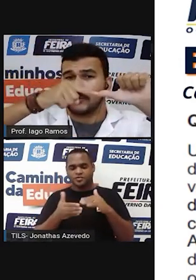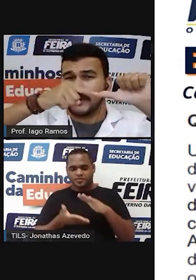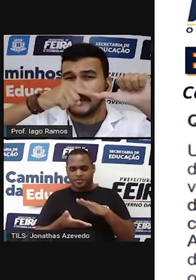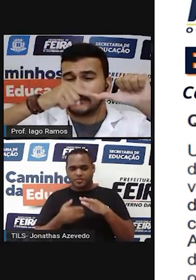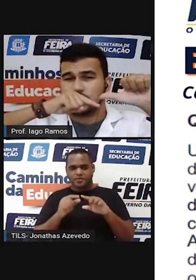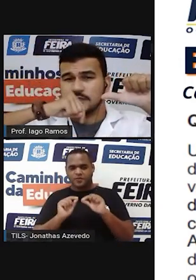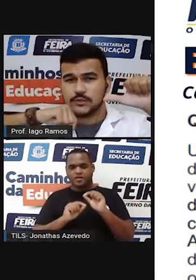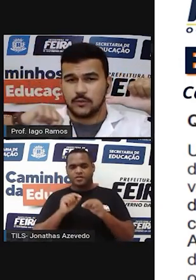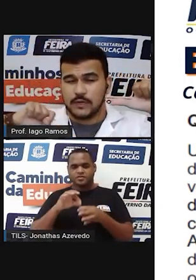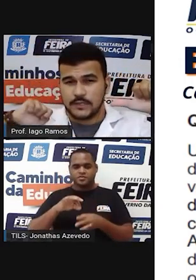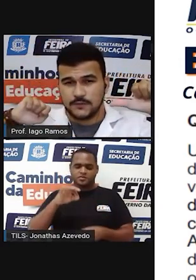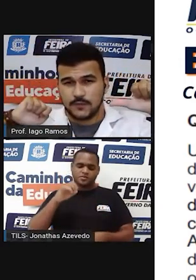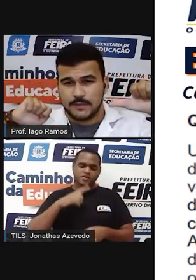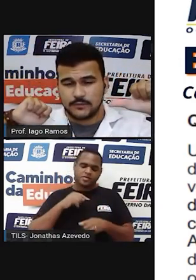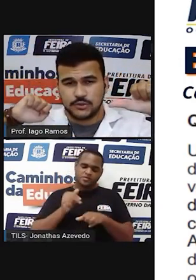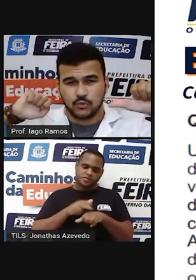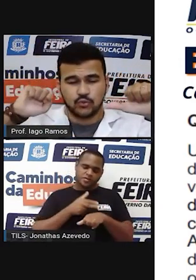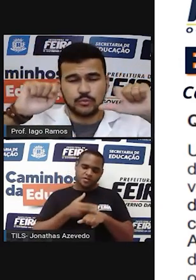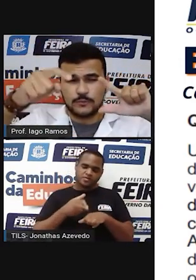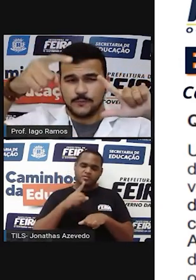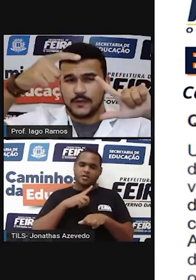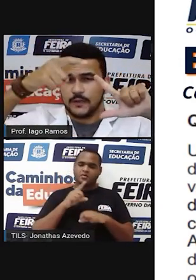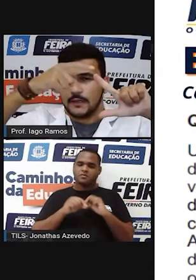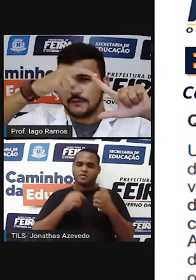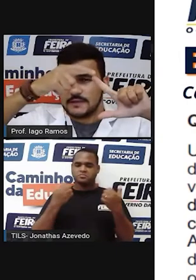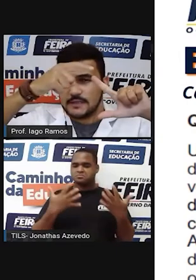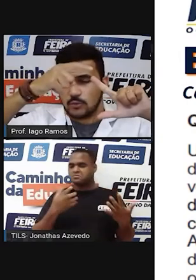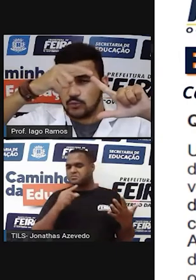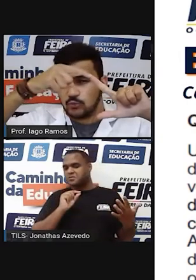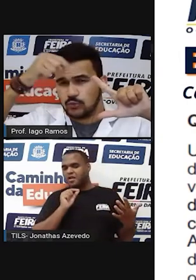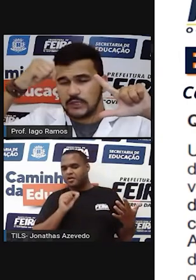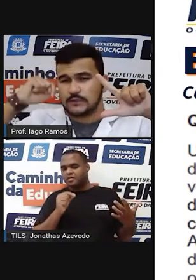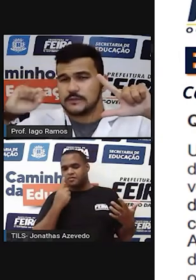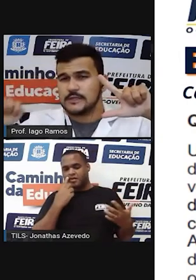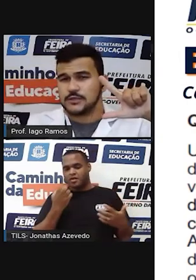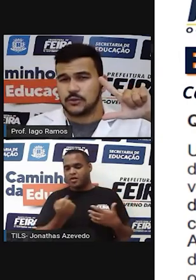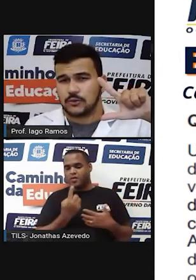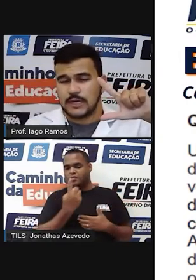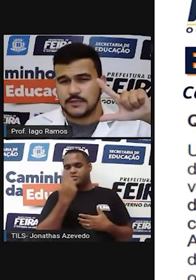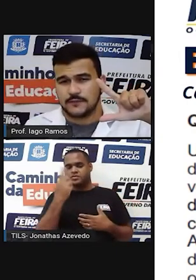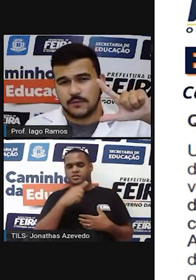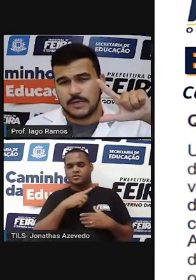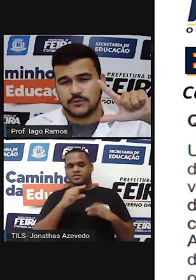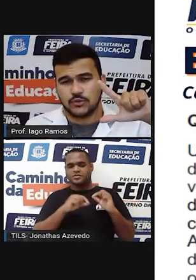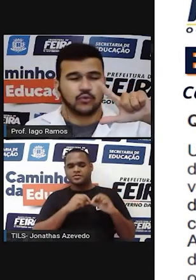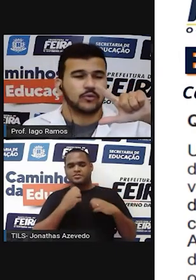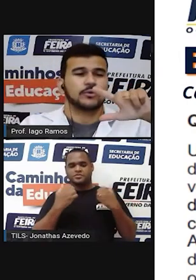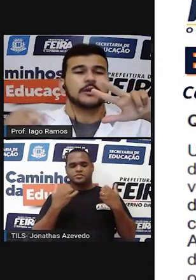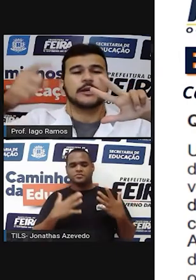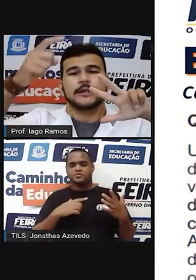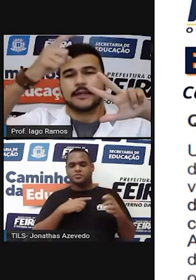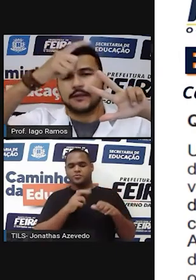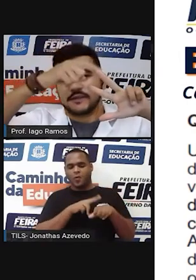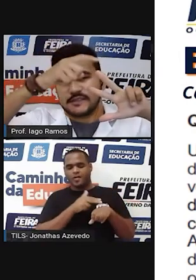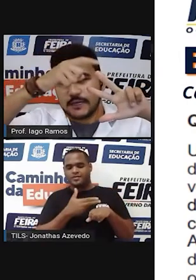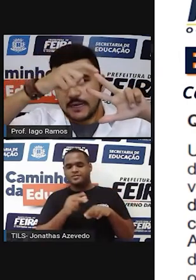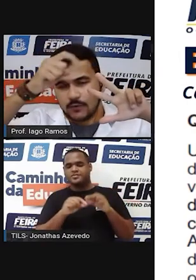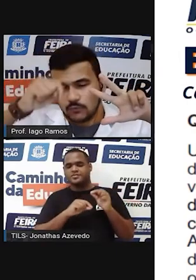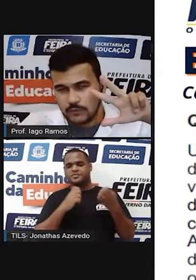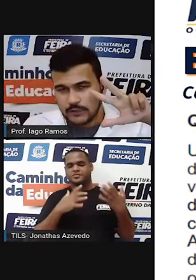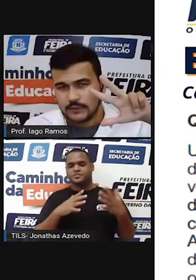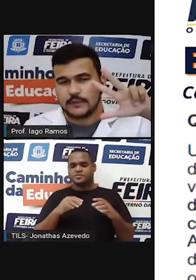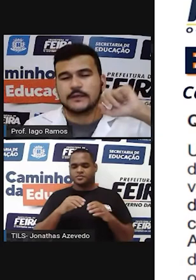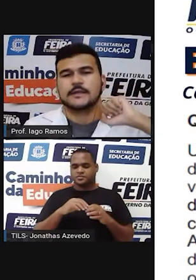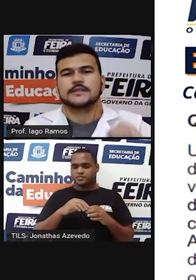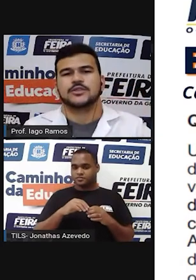vai ser o comprimento desse chocolate em formato de cubo? Quem vai ser a altura desse chocolate em formato de cubo? E quem vai ser a